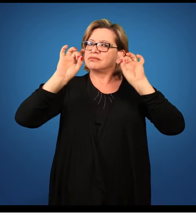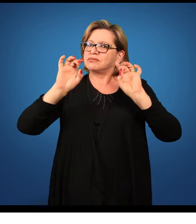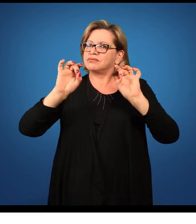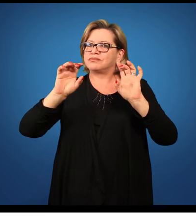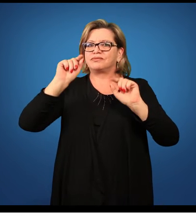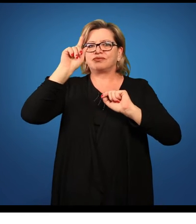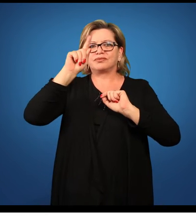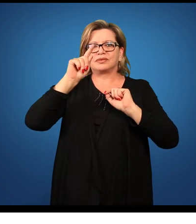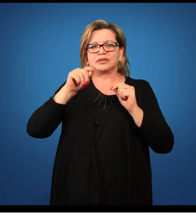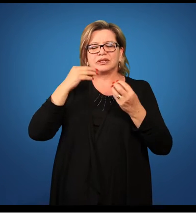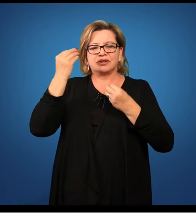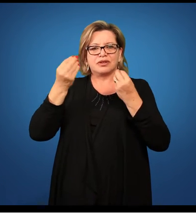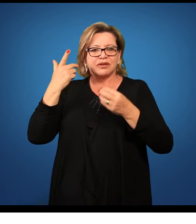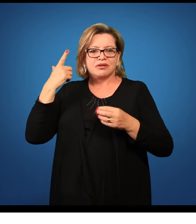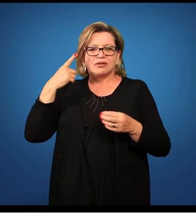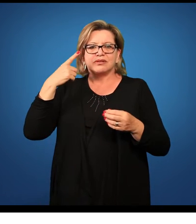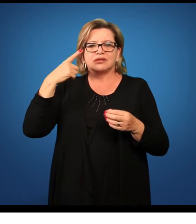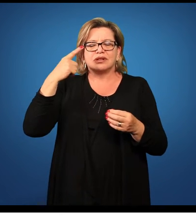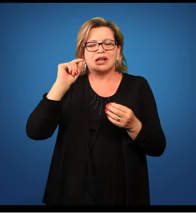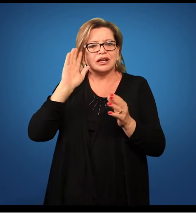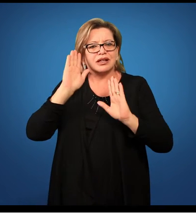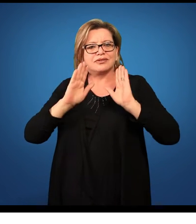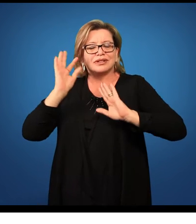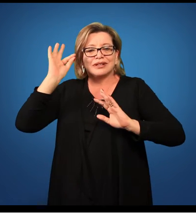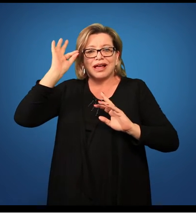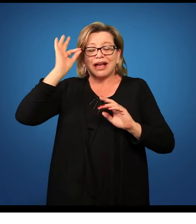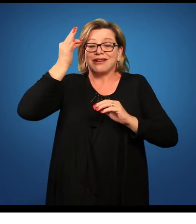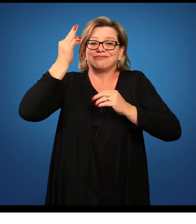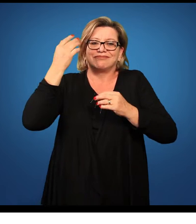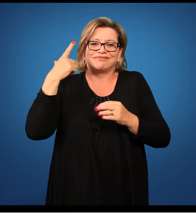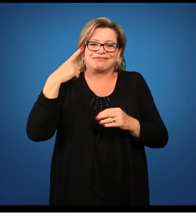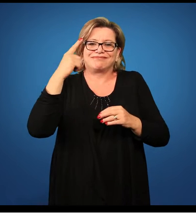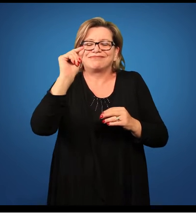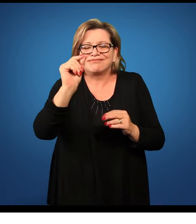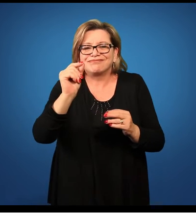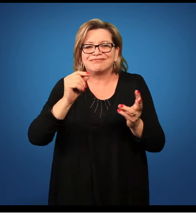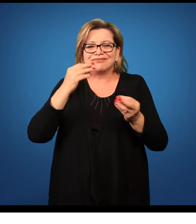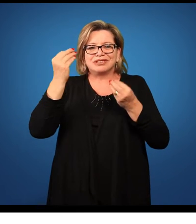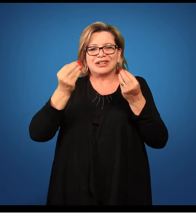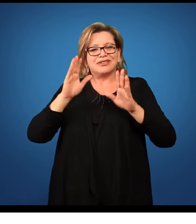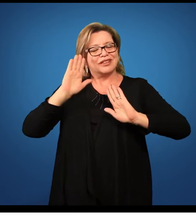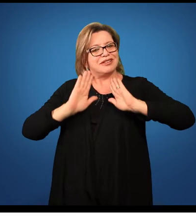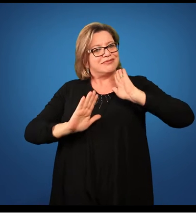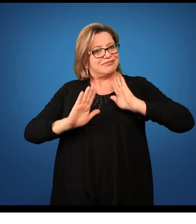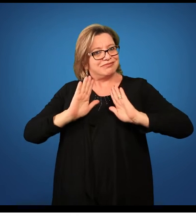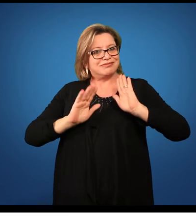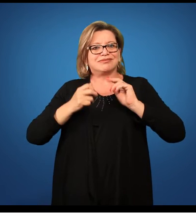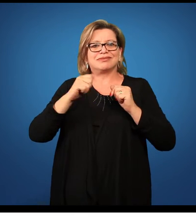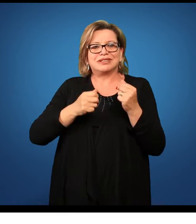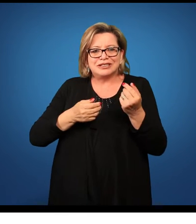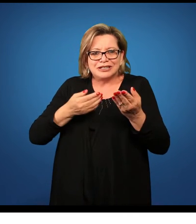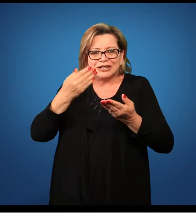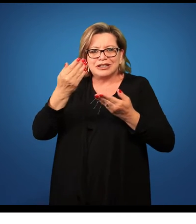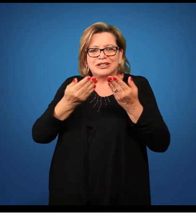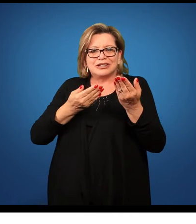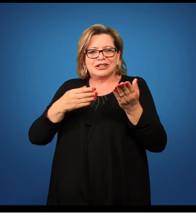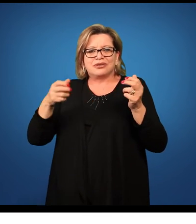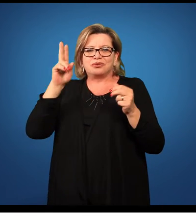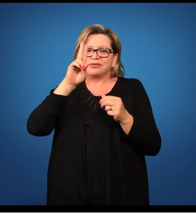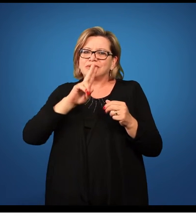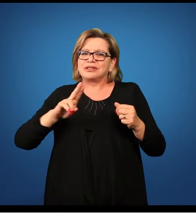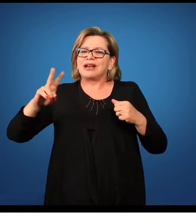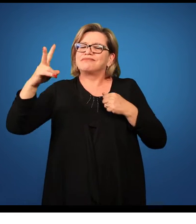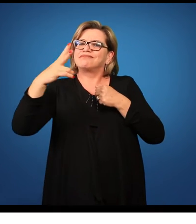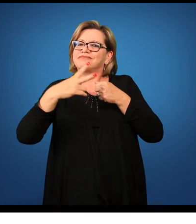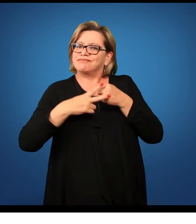diz, eles são atingíveis em um prazo mais curto. Então, vocês devem tomar cuidado com a relação, com os verbos